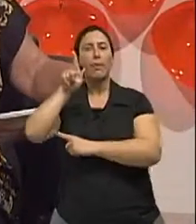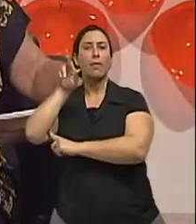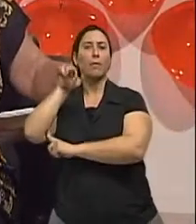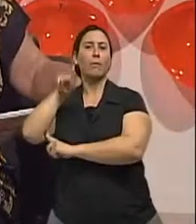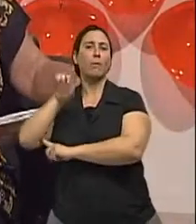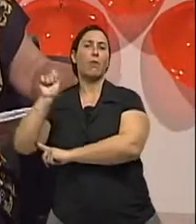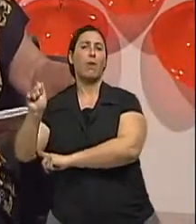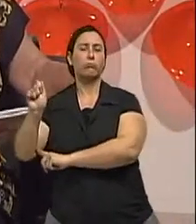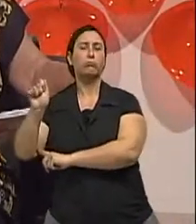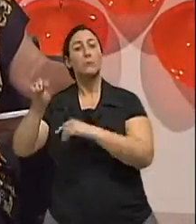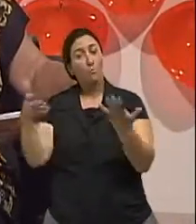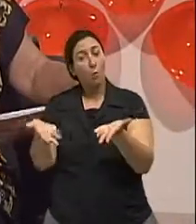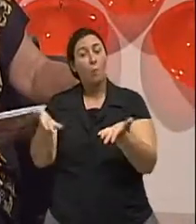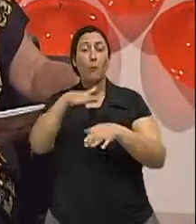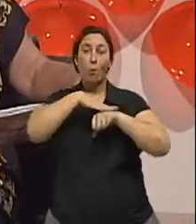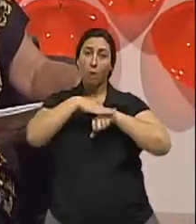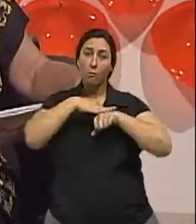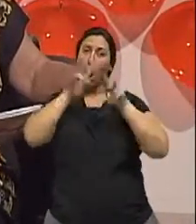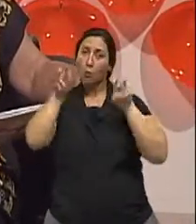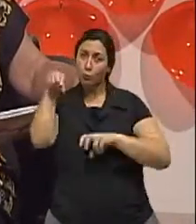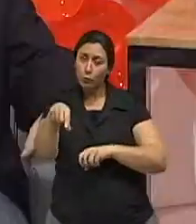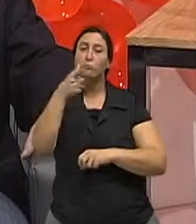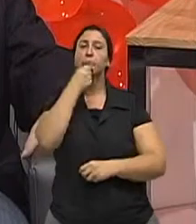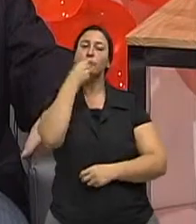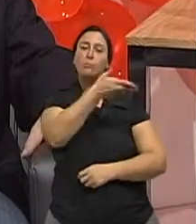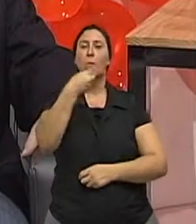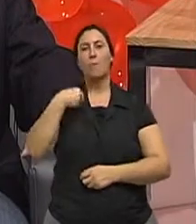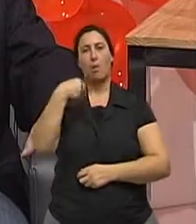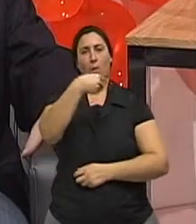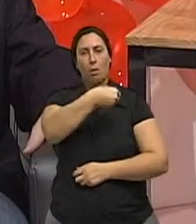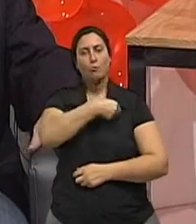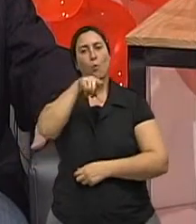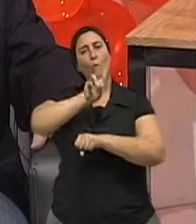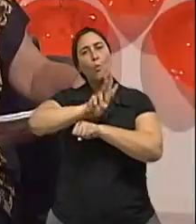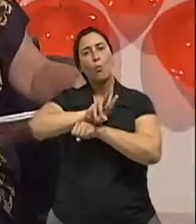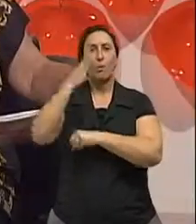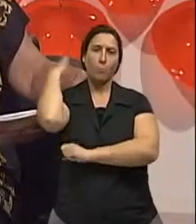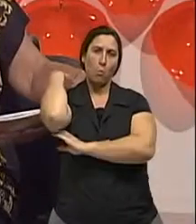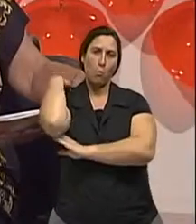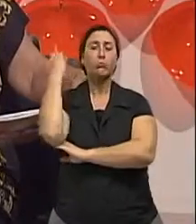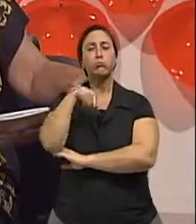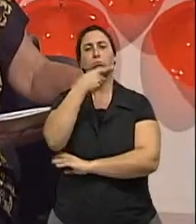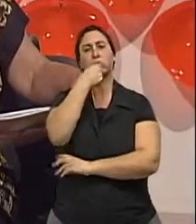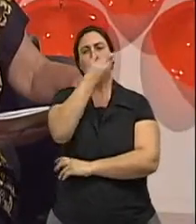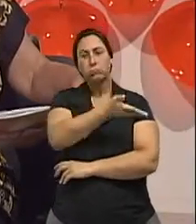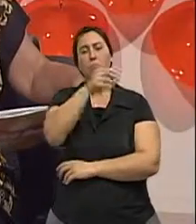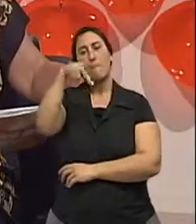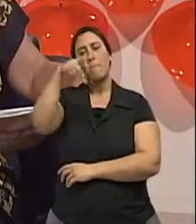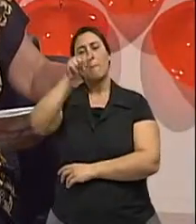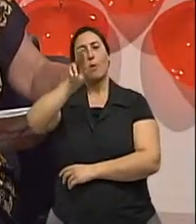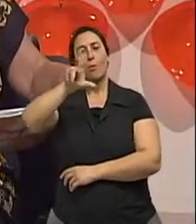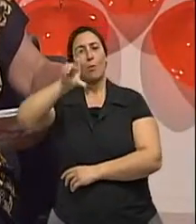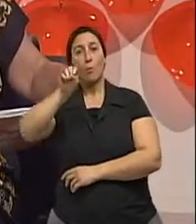este assunto, eu converso agora com o médico pneumologista Paulo Goldenfun, do Complexo Hospitalar Santa Casa